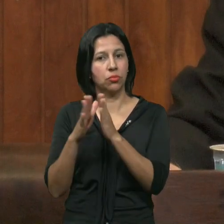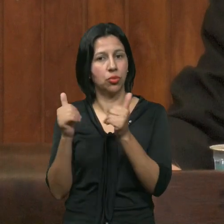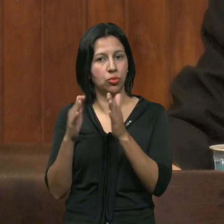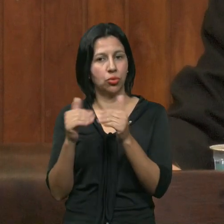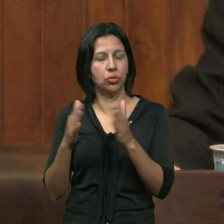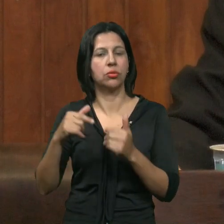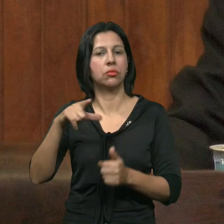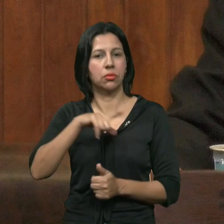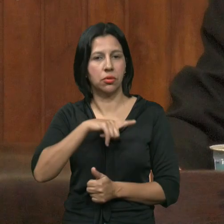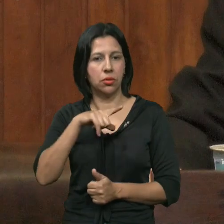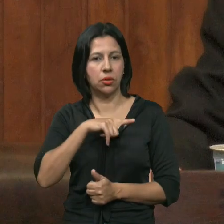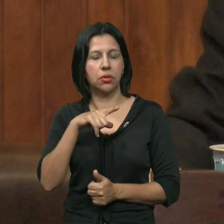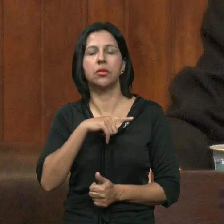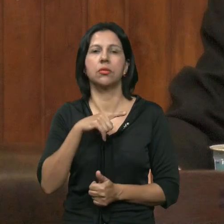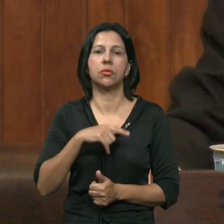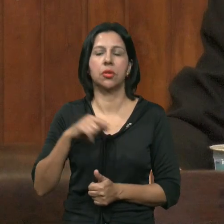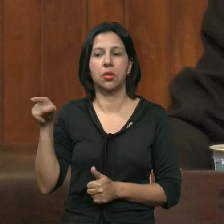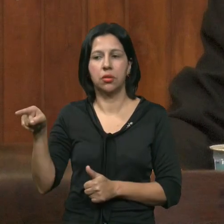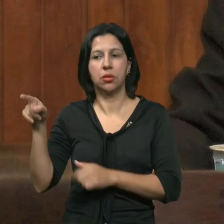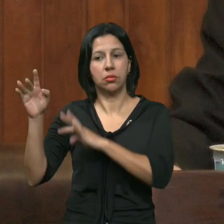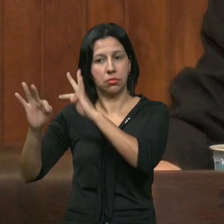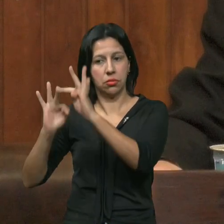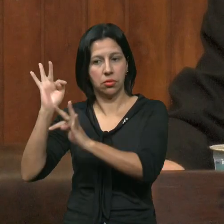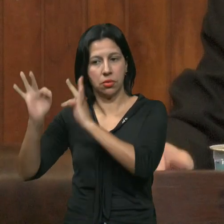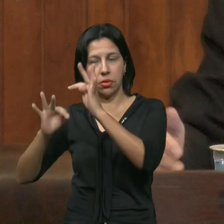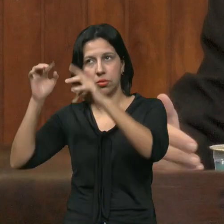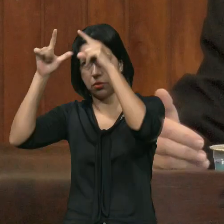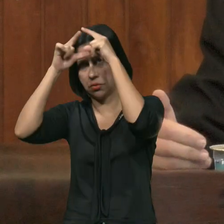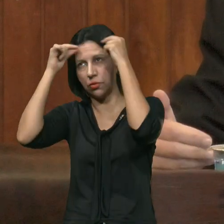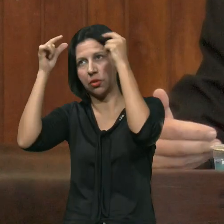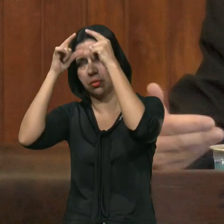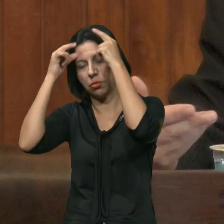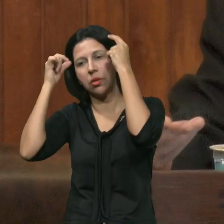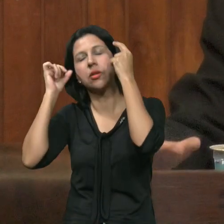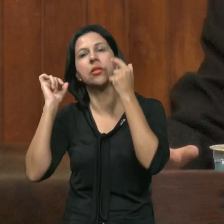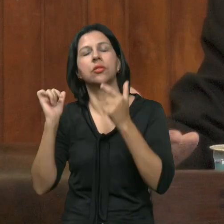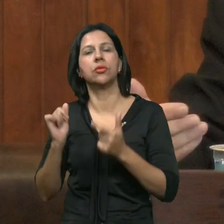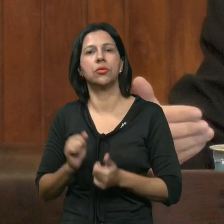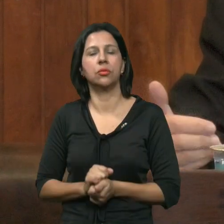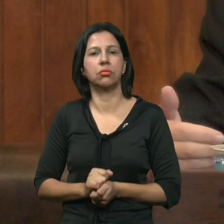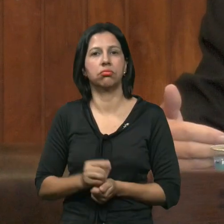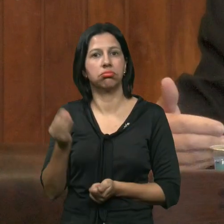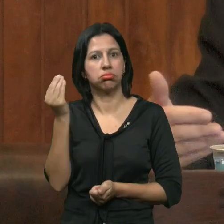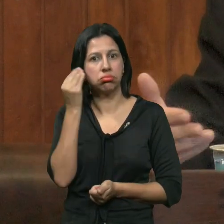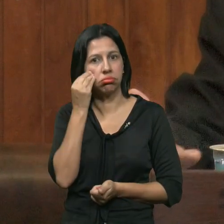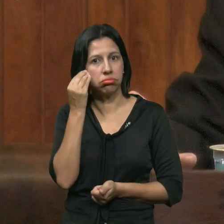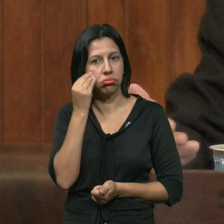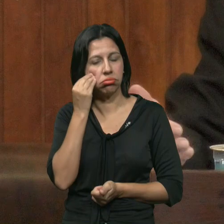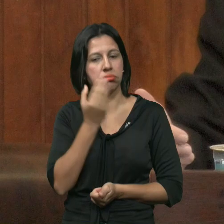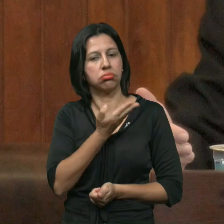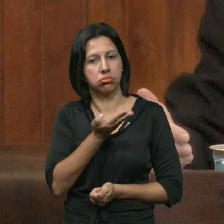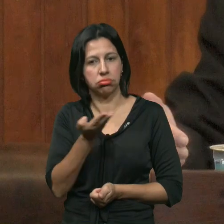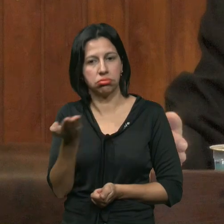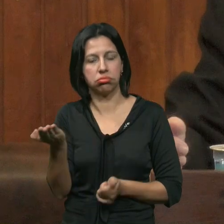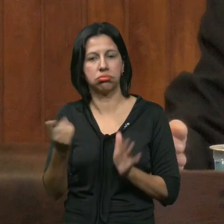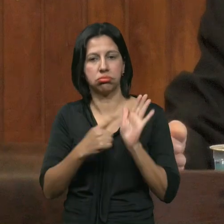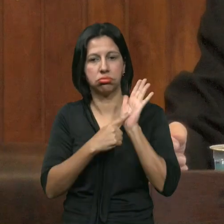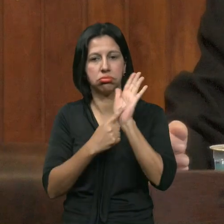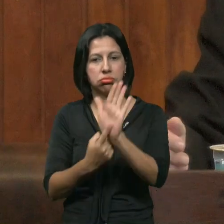Dos técnicos De enfermagem E que fica Demonstrado Ou pelo menos Se demonstrou Vereador